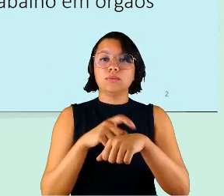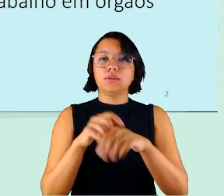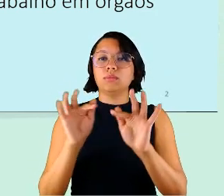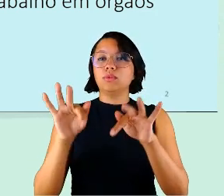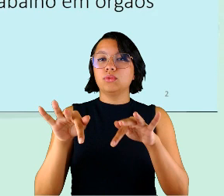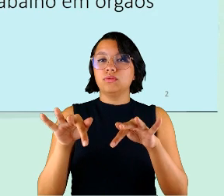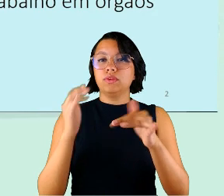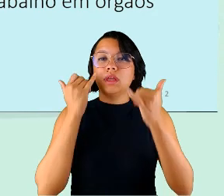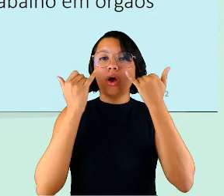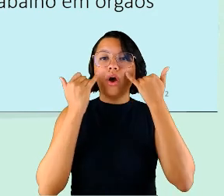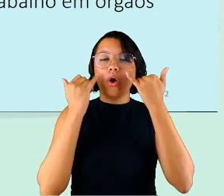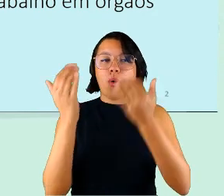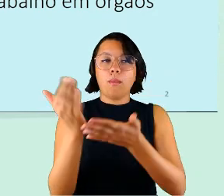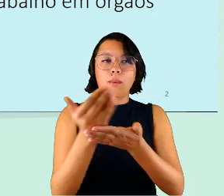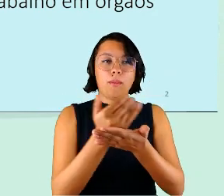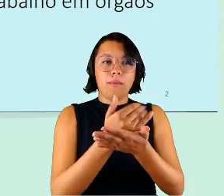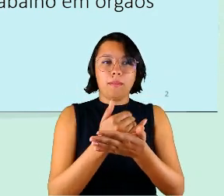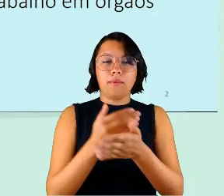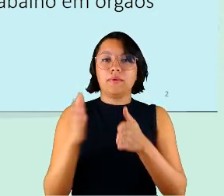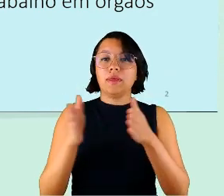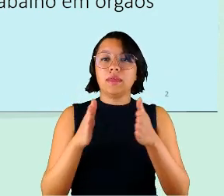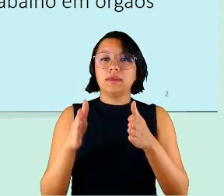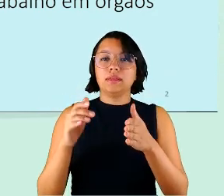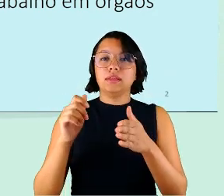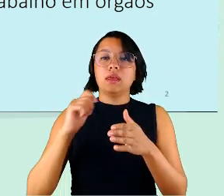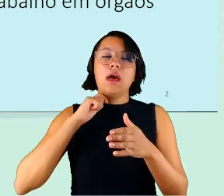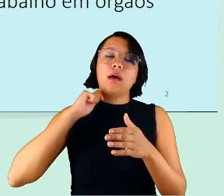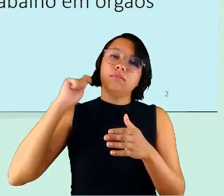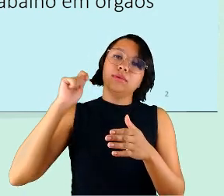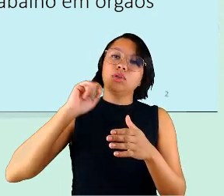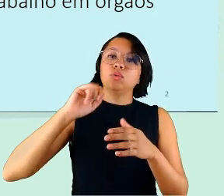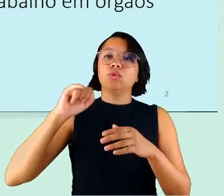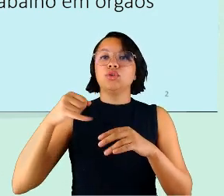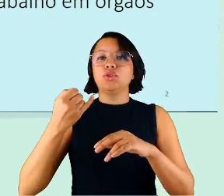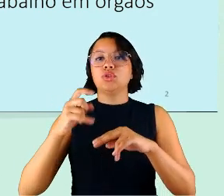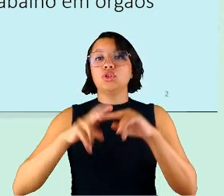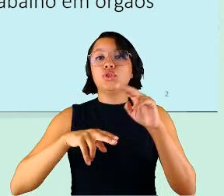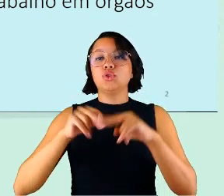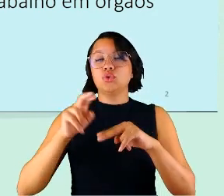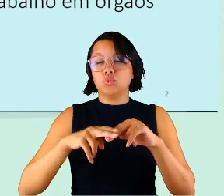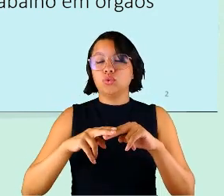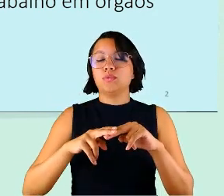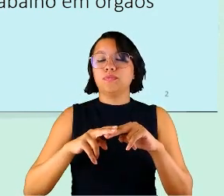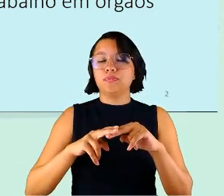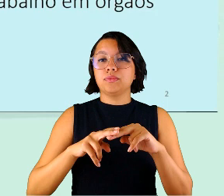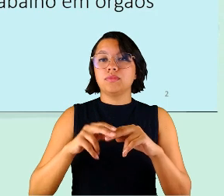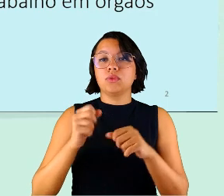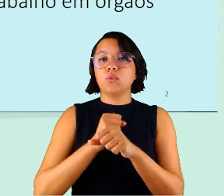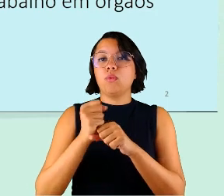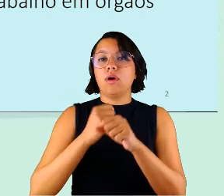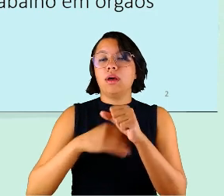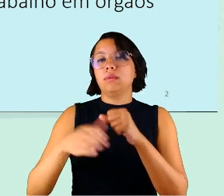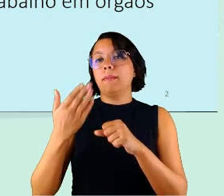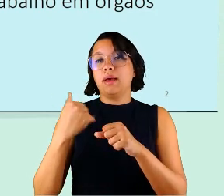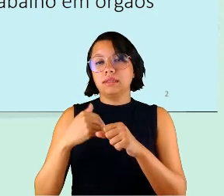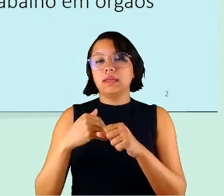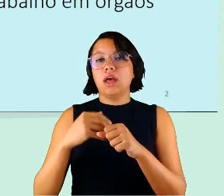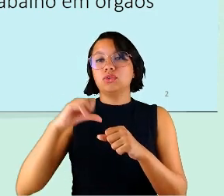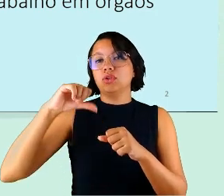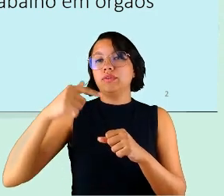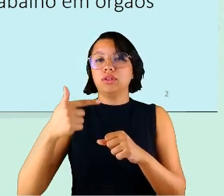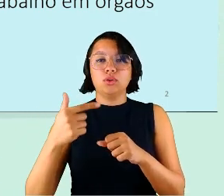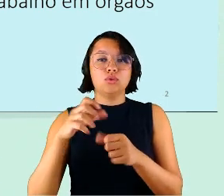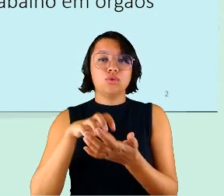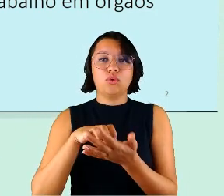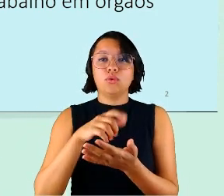da coleta de dados. Entre abril e junho do ano passado, então nós pesquisamos os 92 órgãos do GDF,